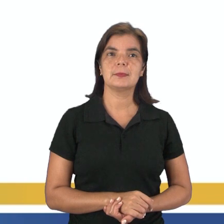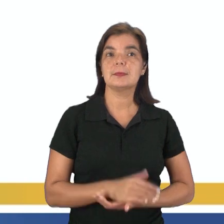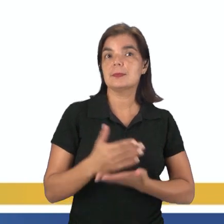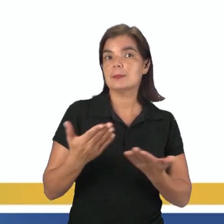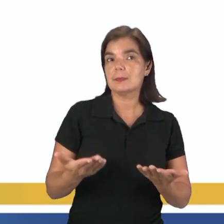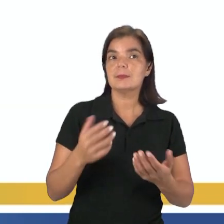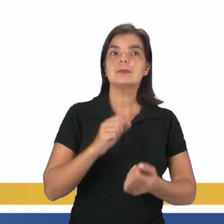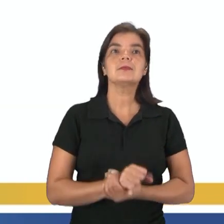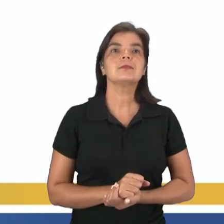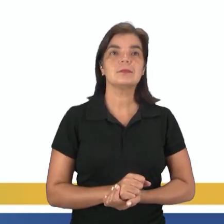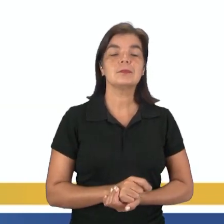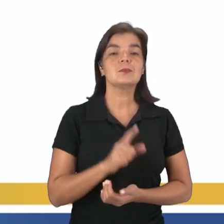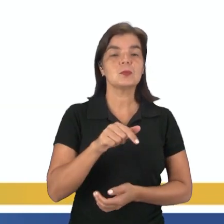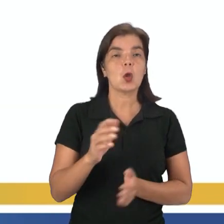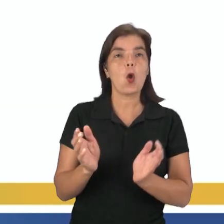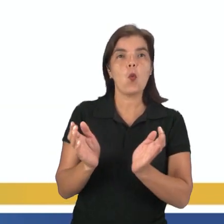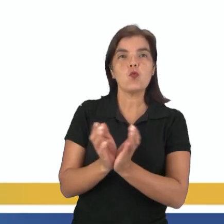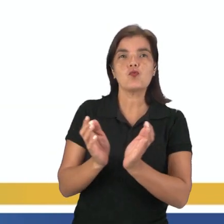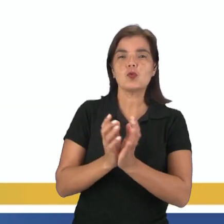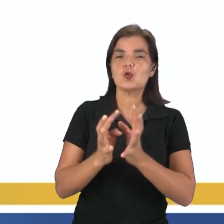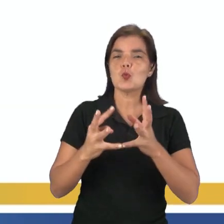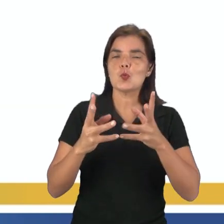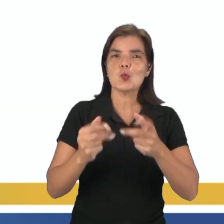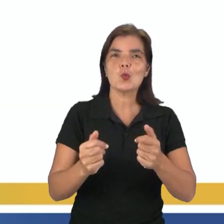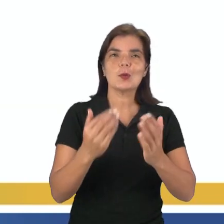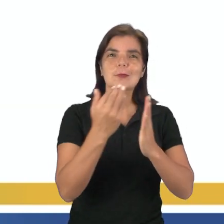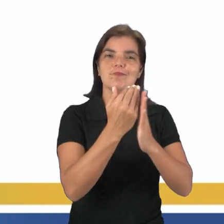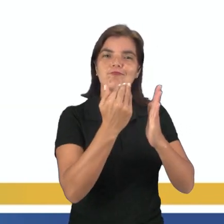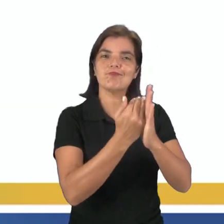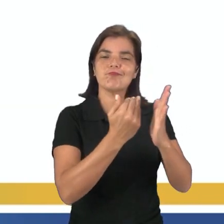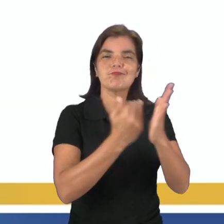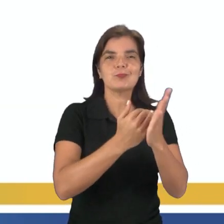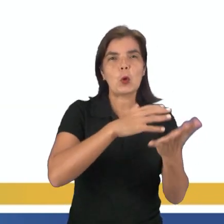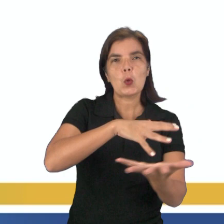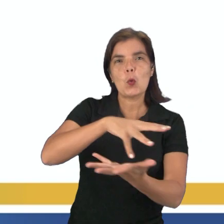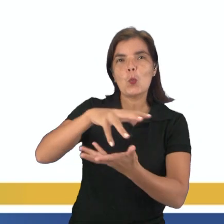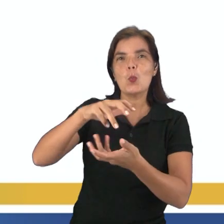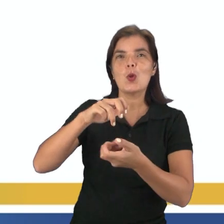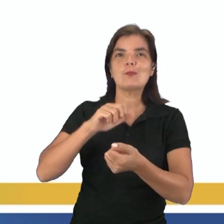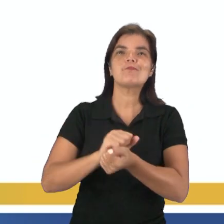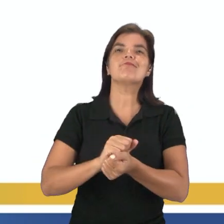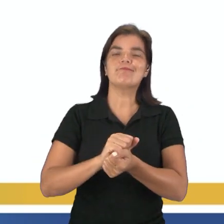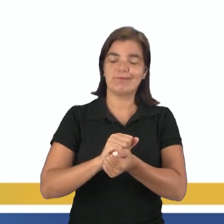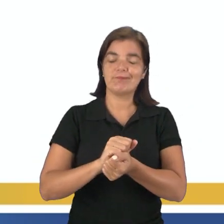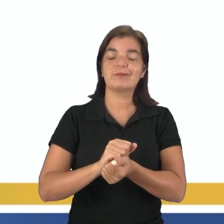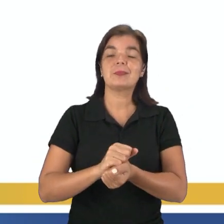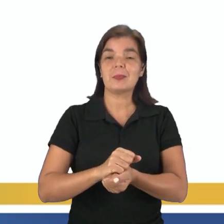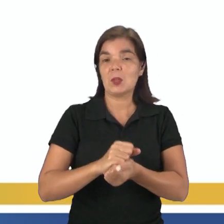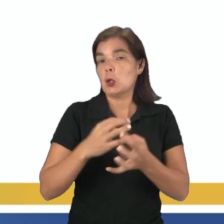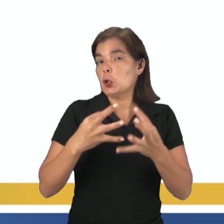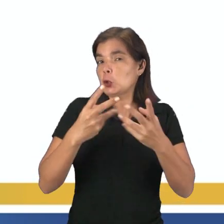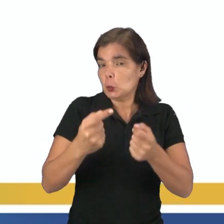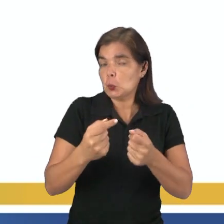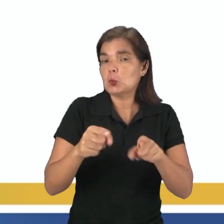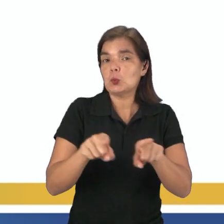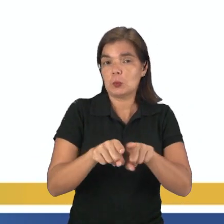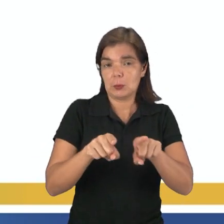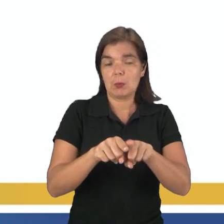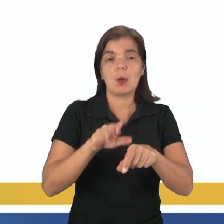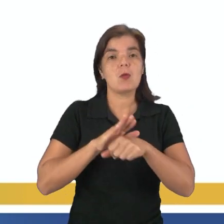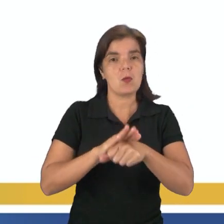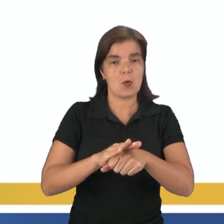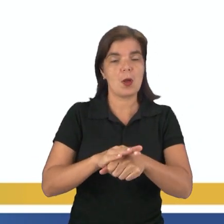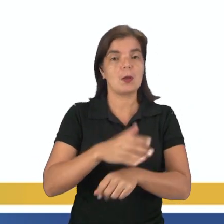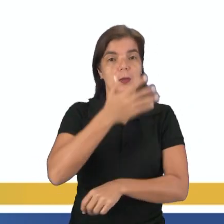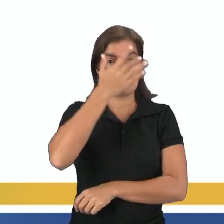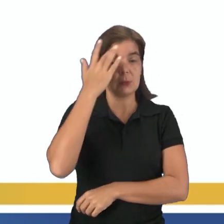Nesse caso, a biosfera é o conjunto de todas as camadas do planeta, de todas as partes dele. Tudo que vai dar condição para